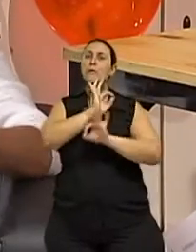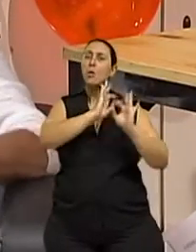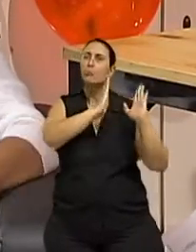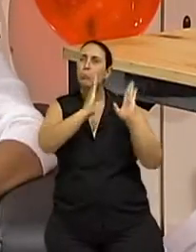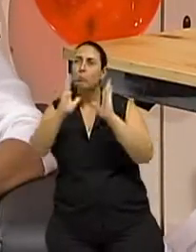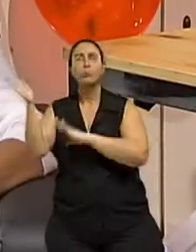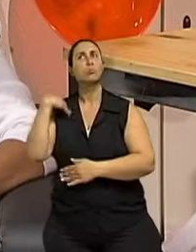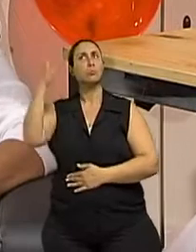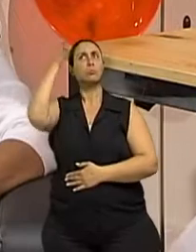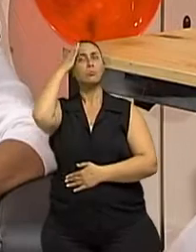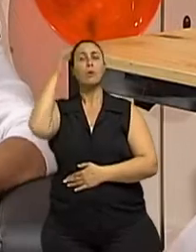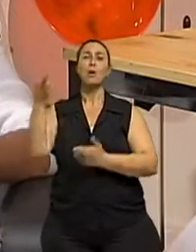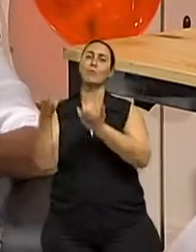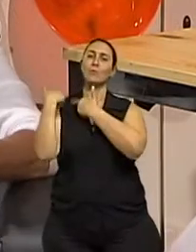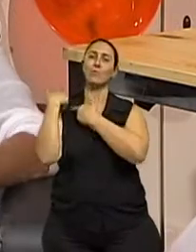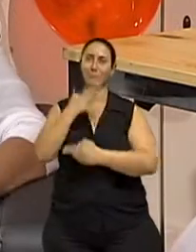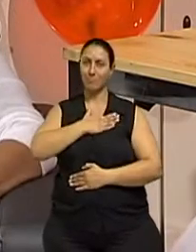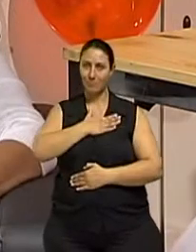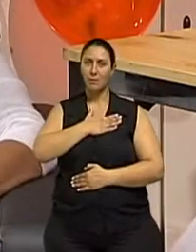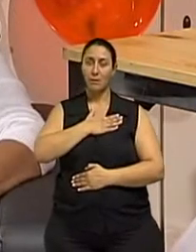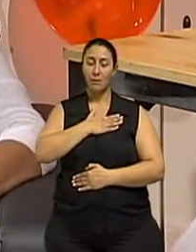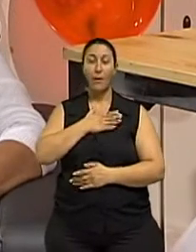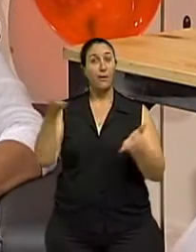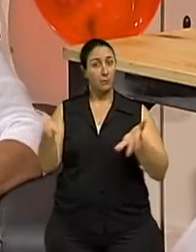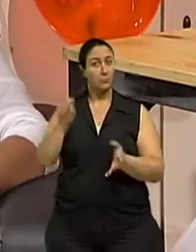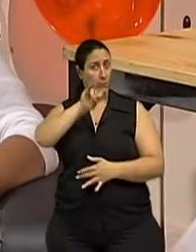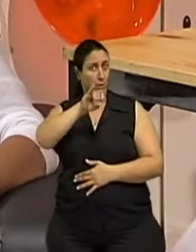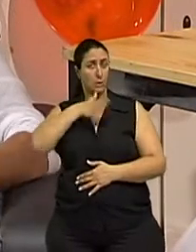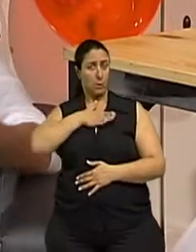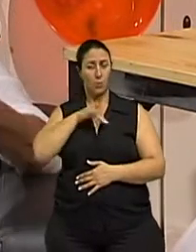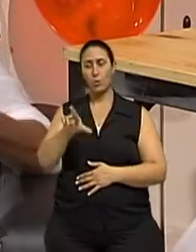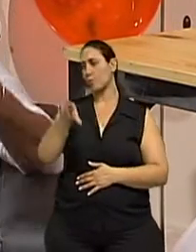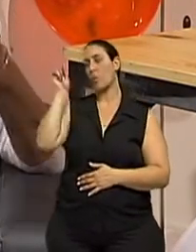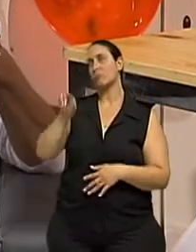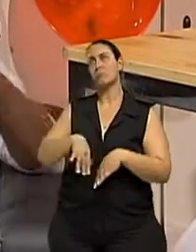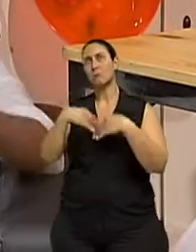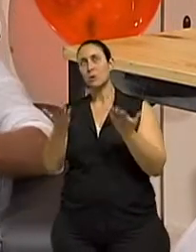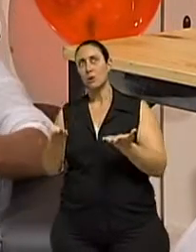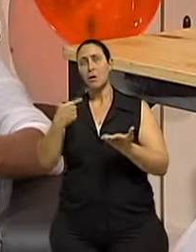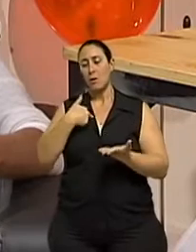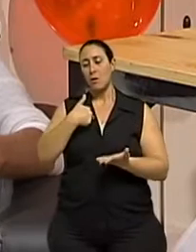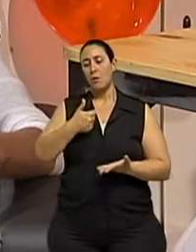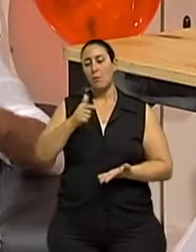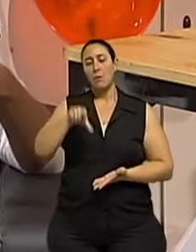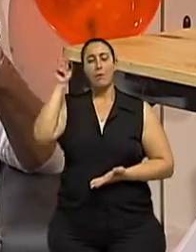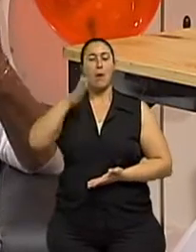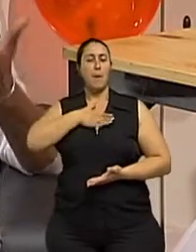Também tenho um compromisso, se eu faço a minha opção, pelo meu bem-estar,